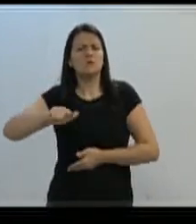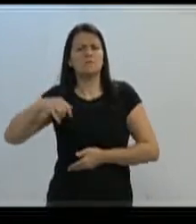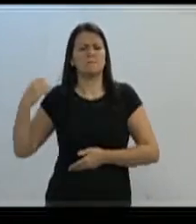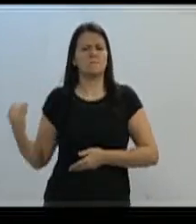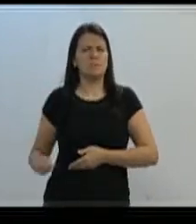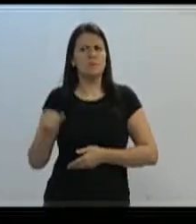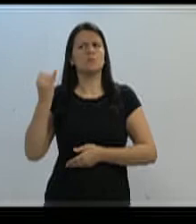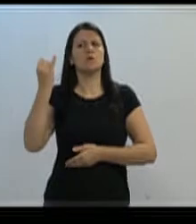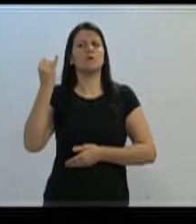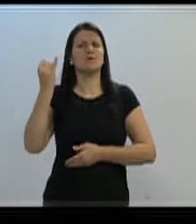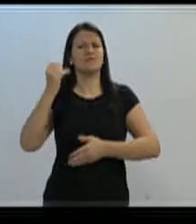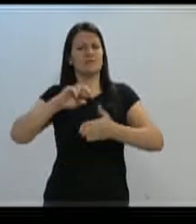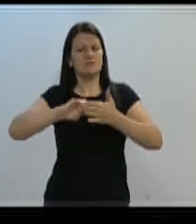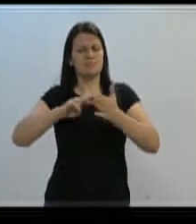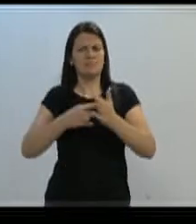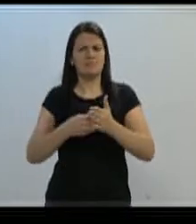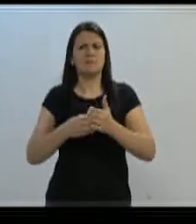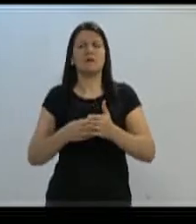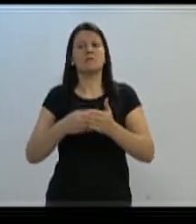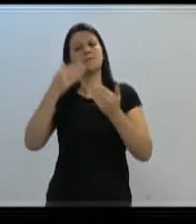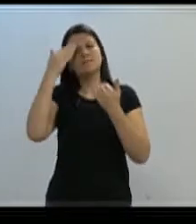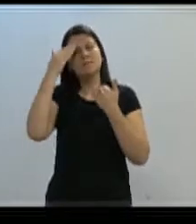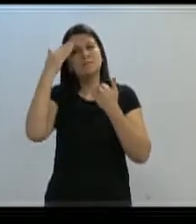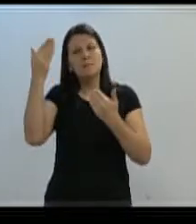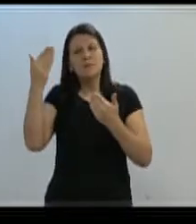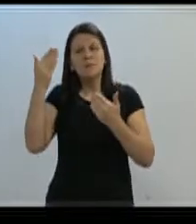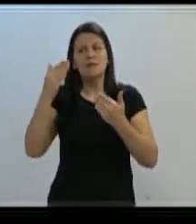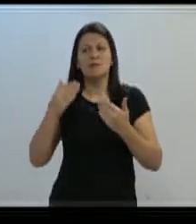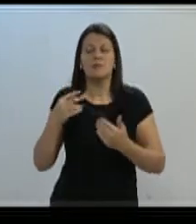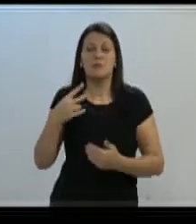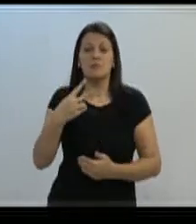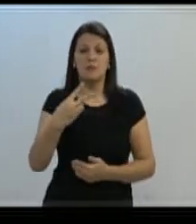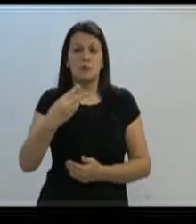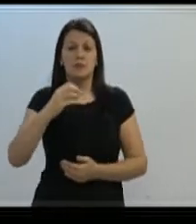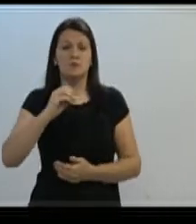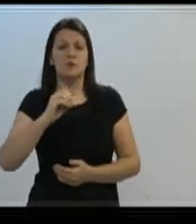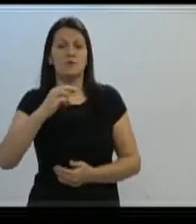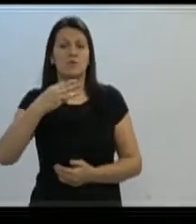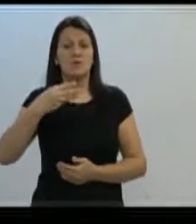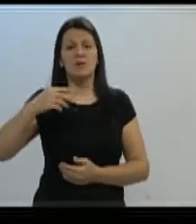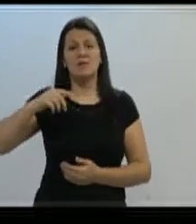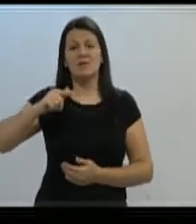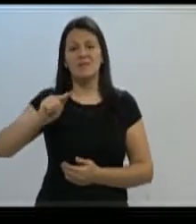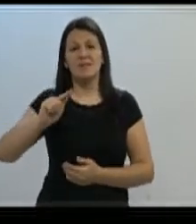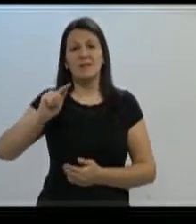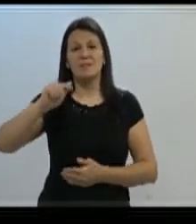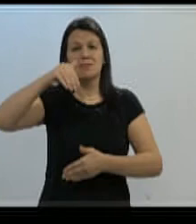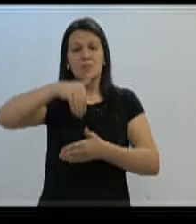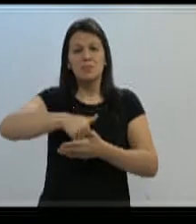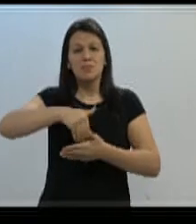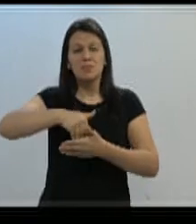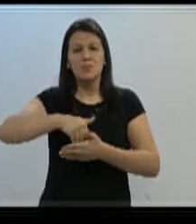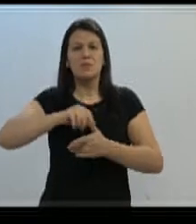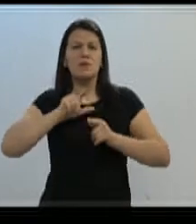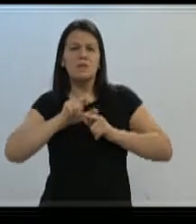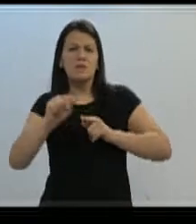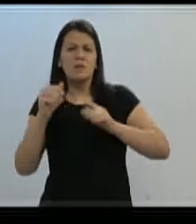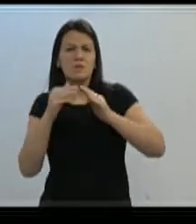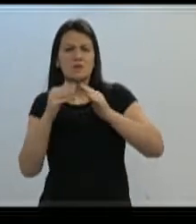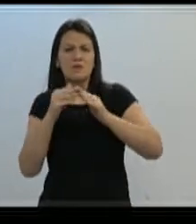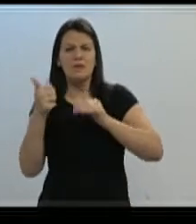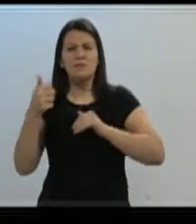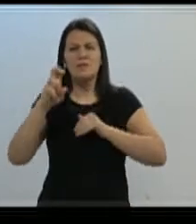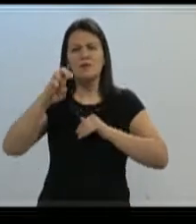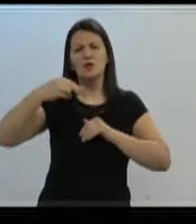significativa. E eu agradeço aos 2.037 eleitores que saíram das suas casas no dia 15 de novembro